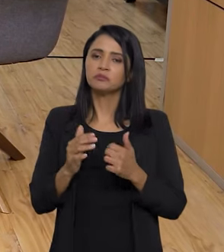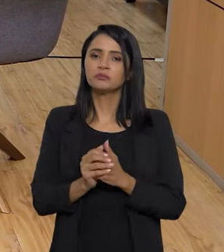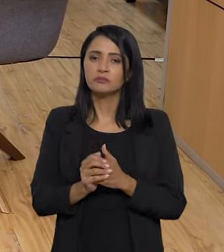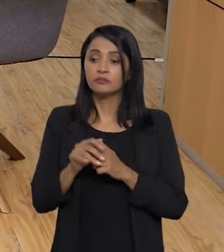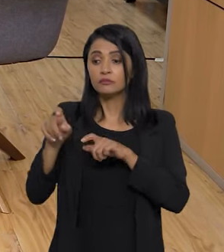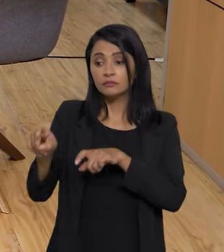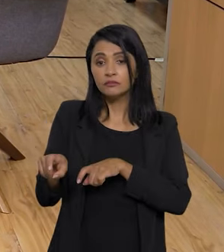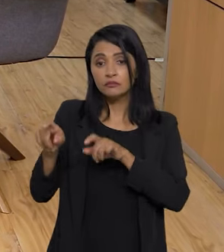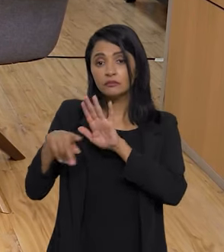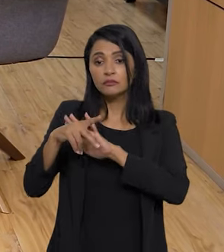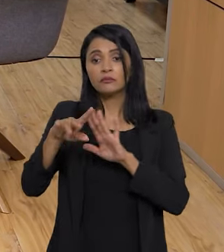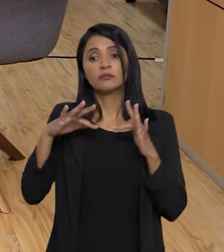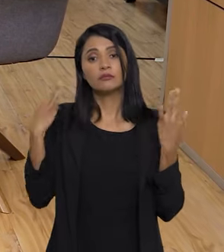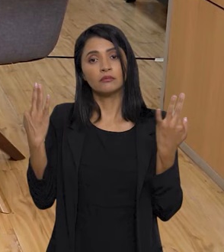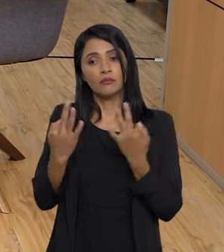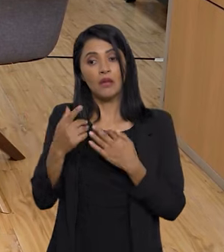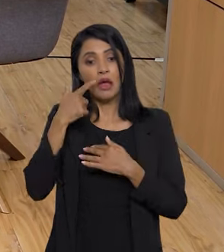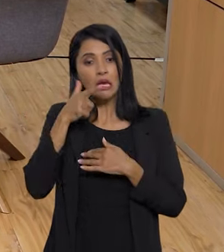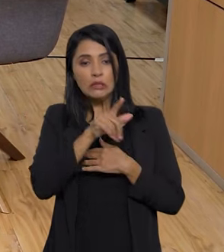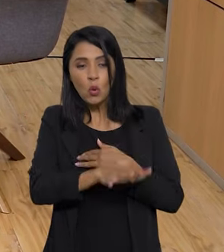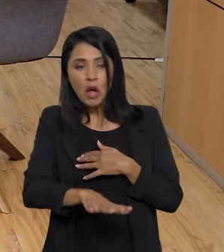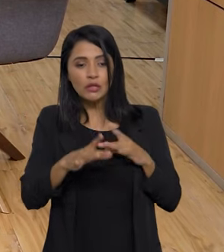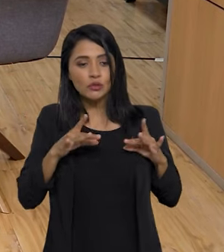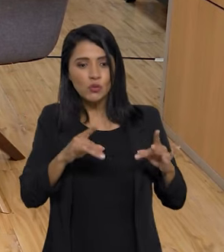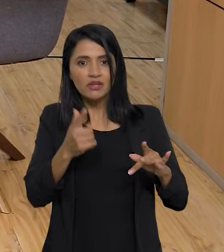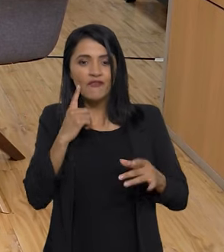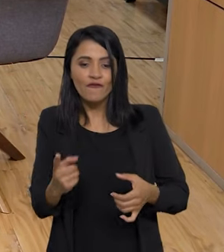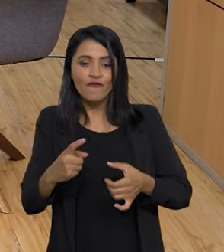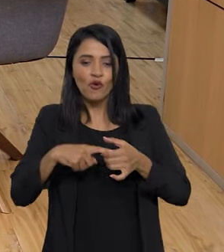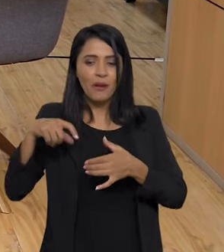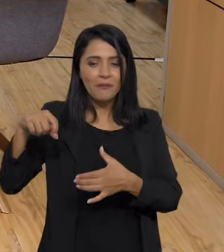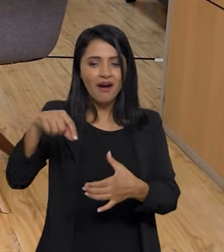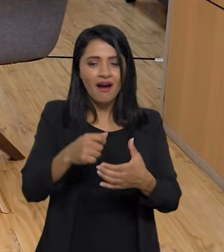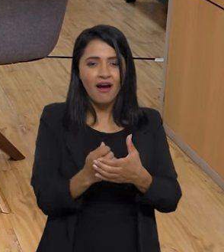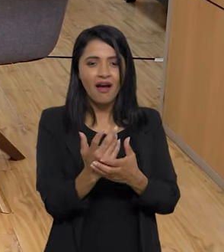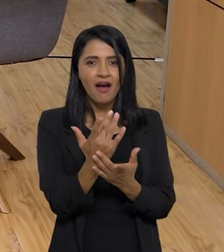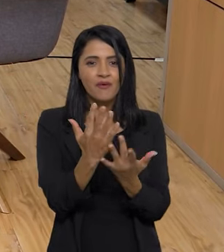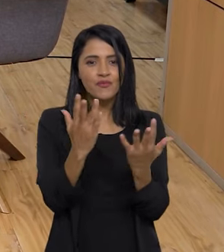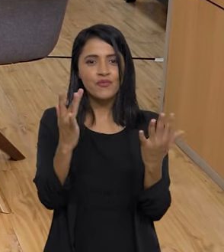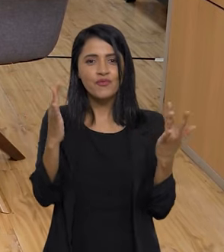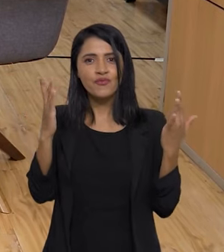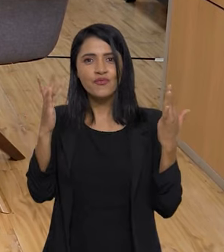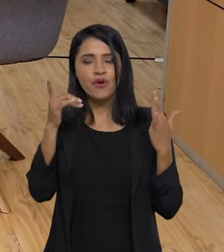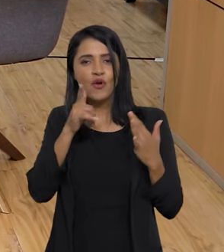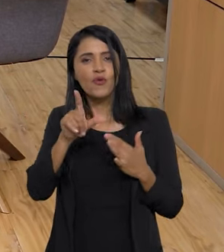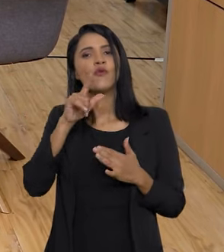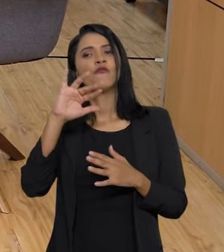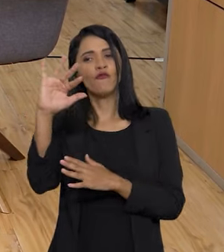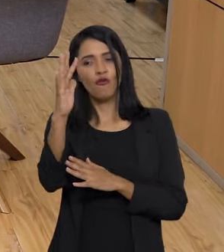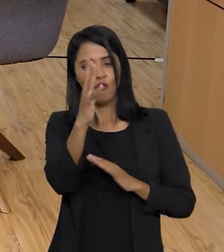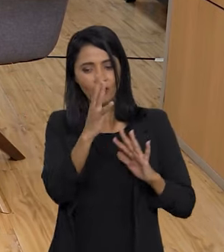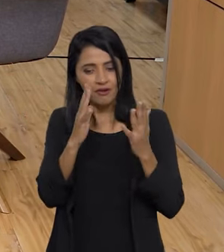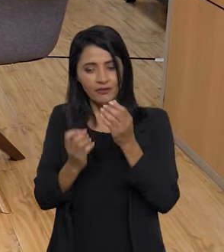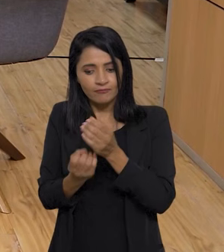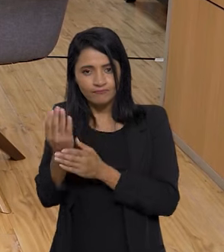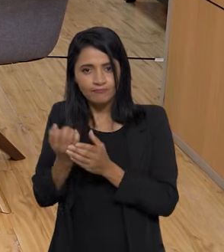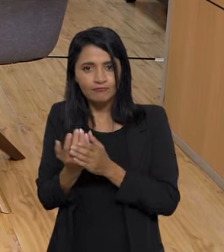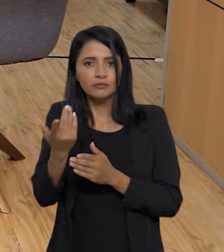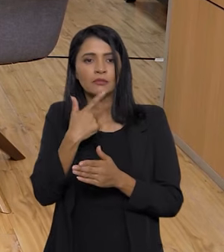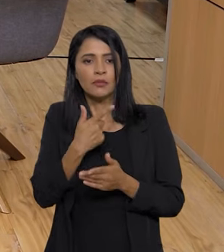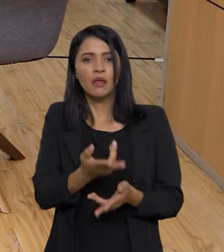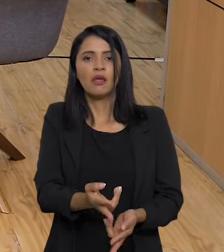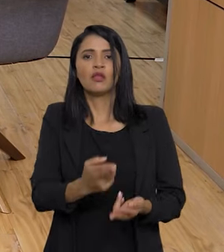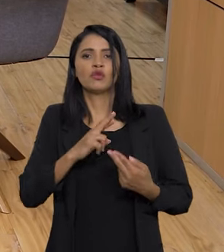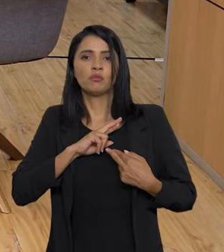os agricultores familiares recuperarem áreas degradadas com florestas produtivas. Que dê um resultado